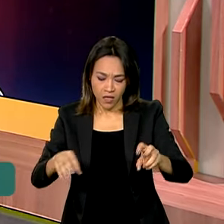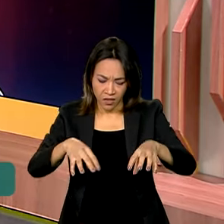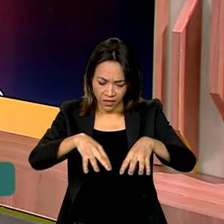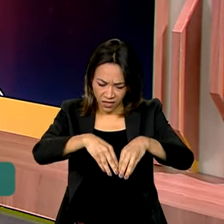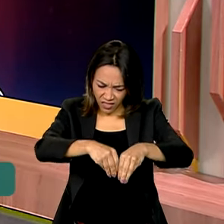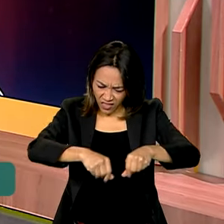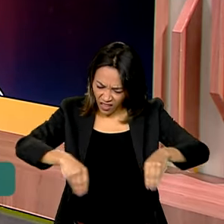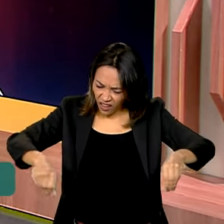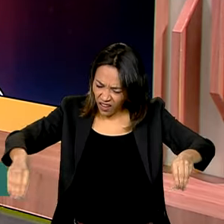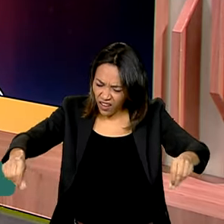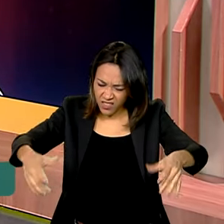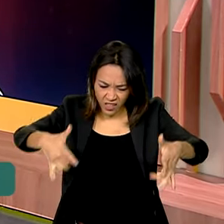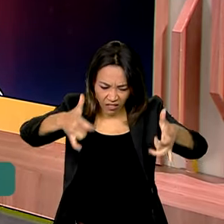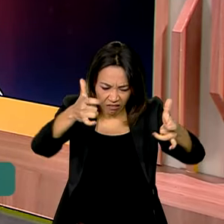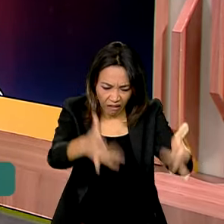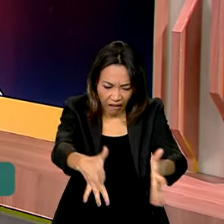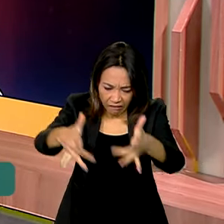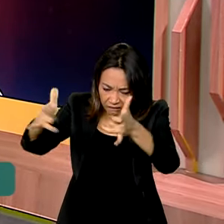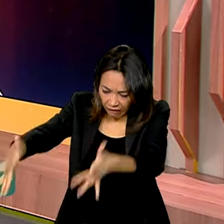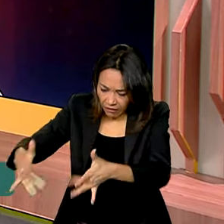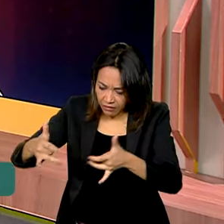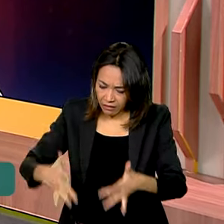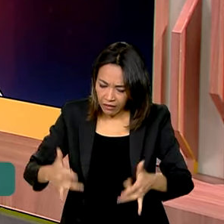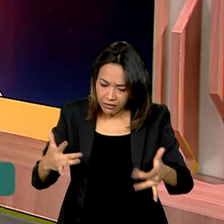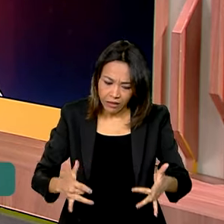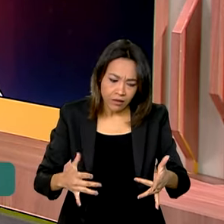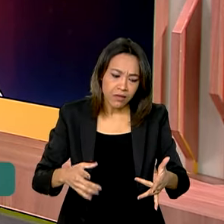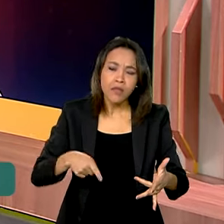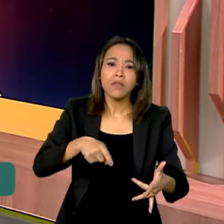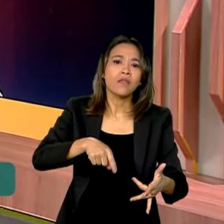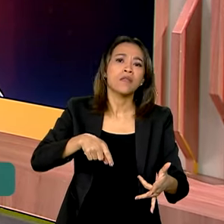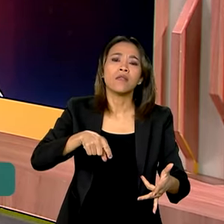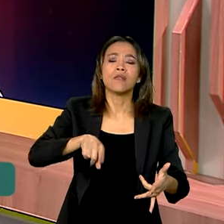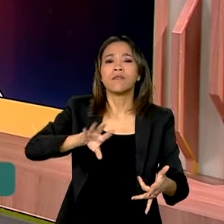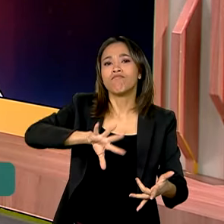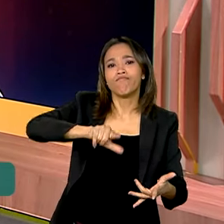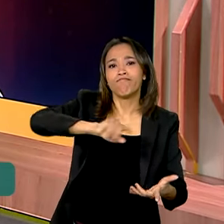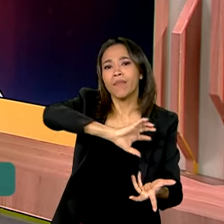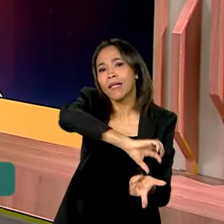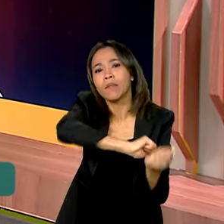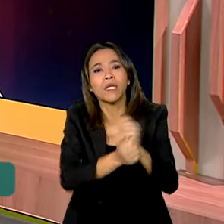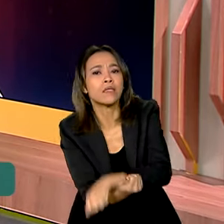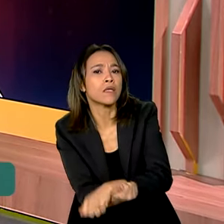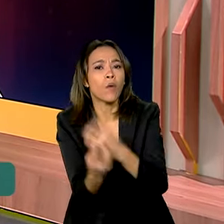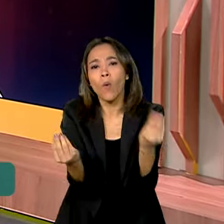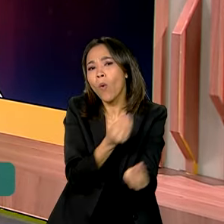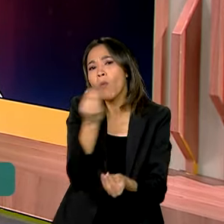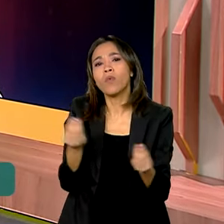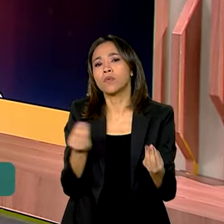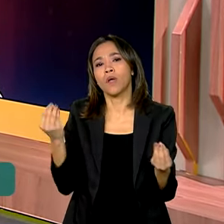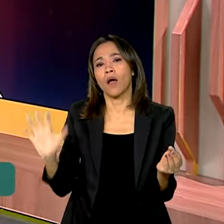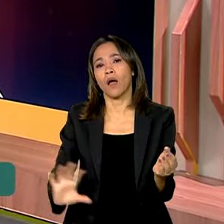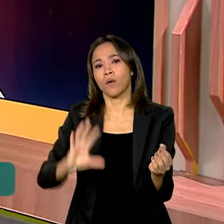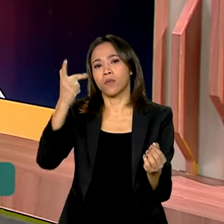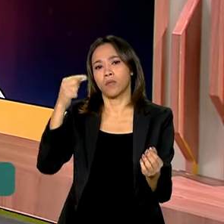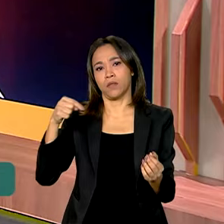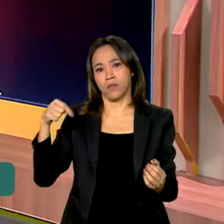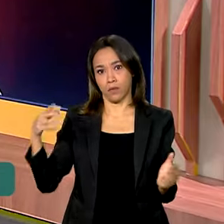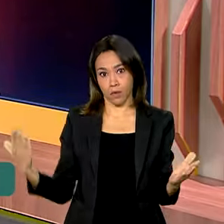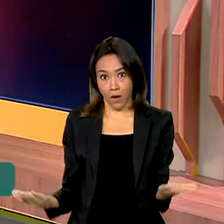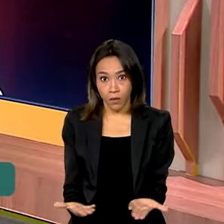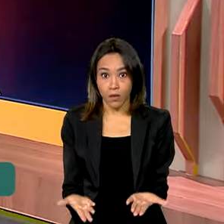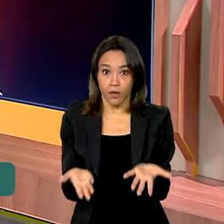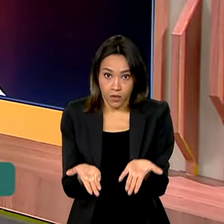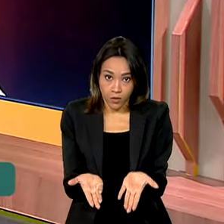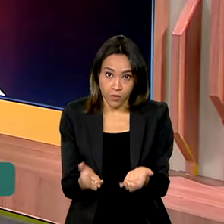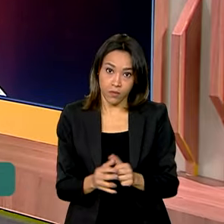Eu queria que o senhor explicasse para a gente o que é essa iniciativa e também em que fase de implementação ela está agora. Esse